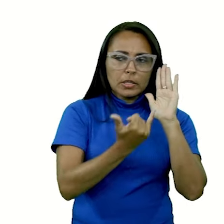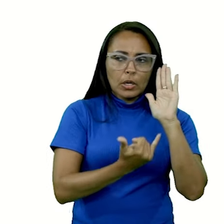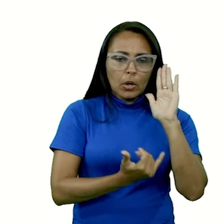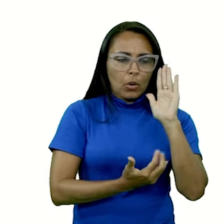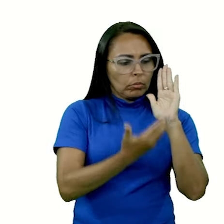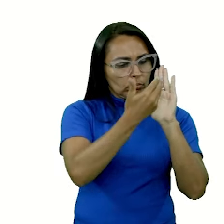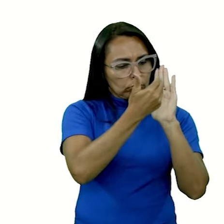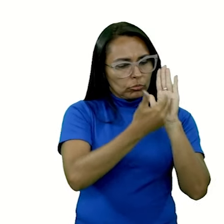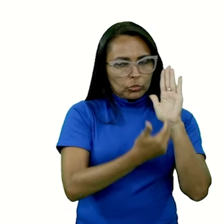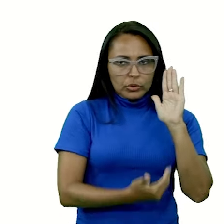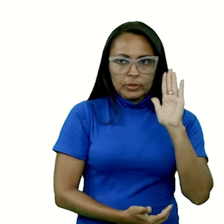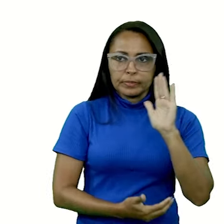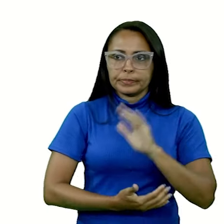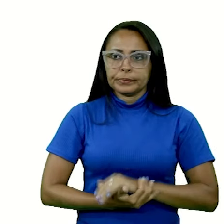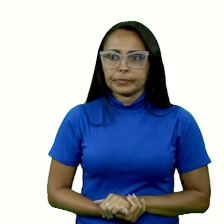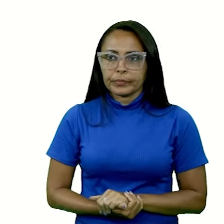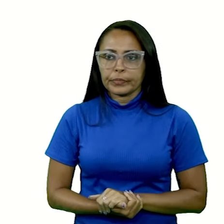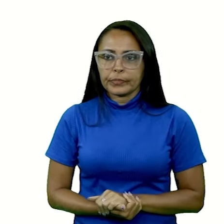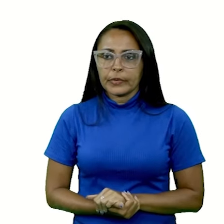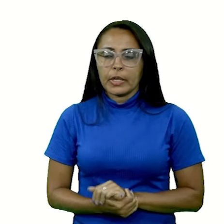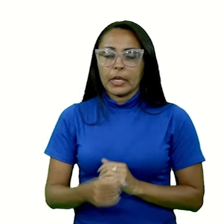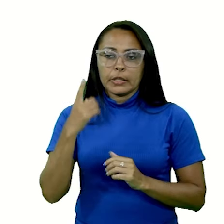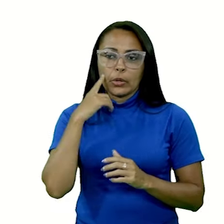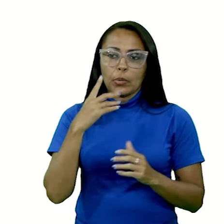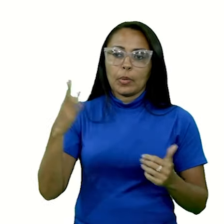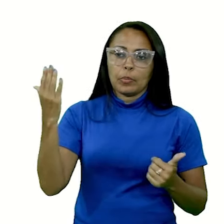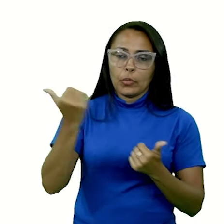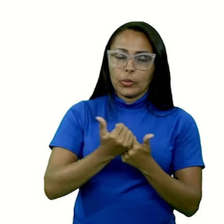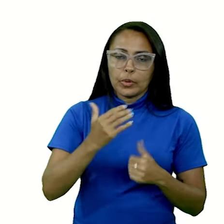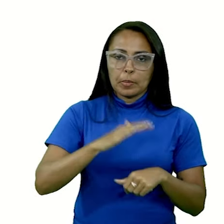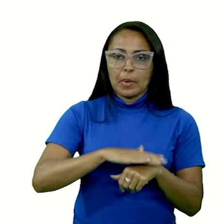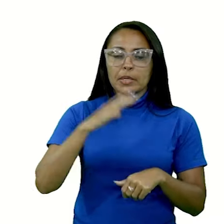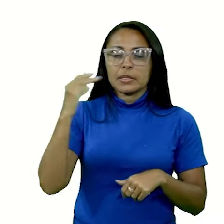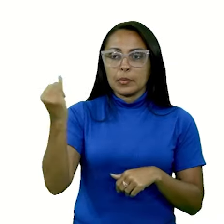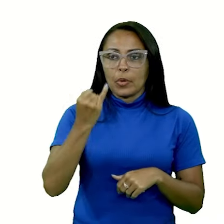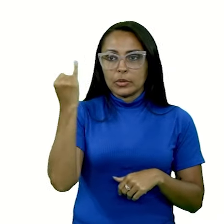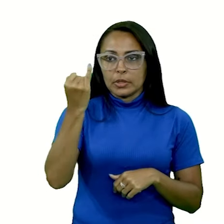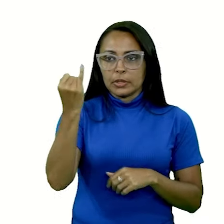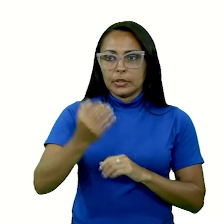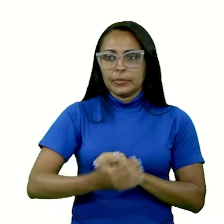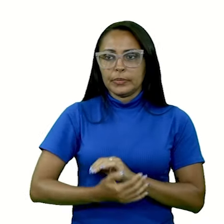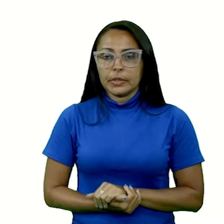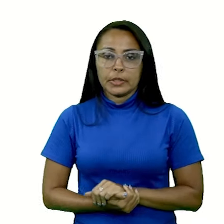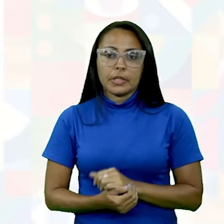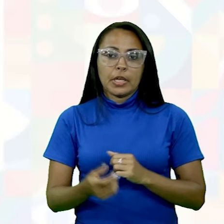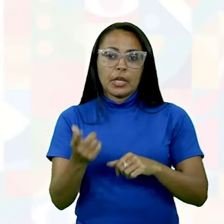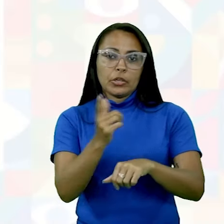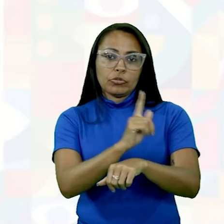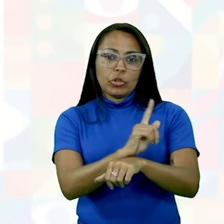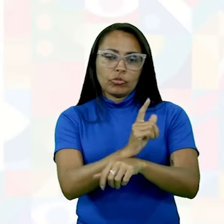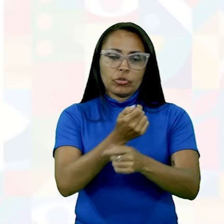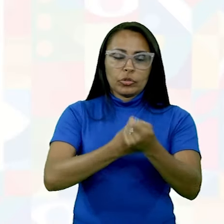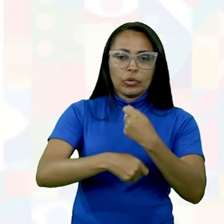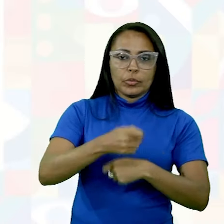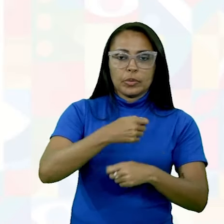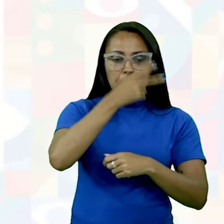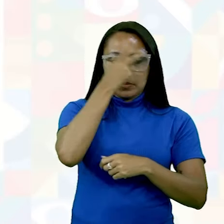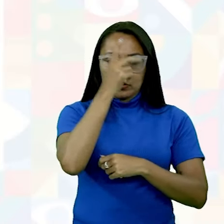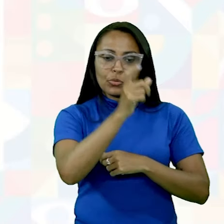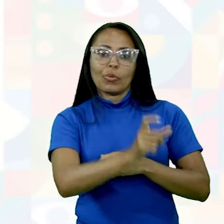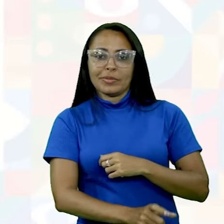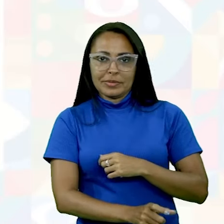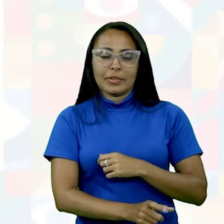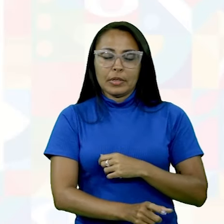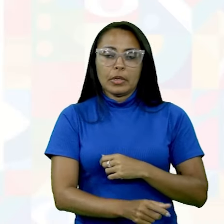E por fim, a atividade de apoio, talvez a mais importante de todas, que é gestão de pessoas. Aqui, a gestão de